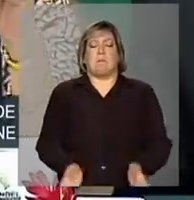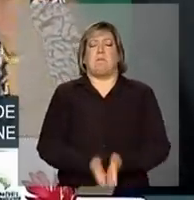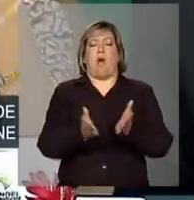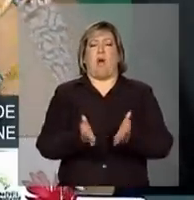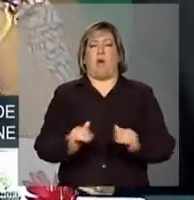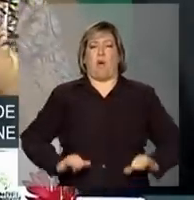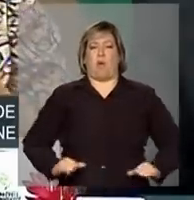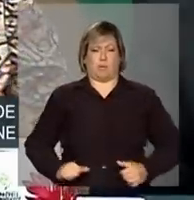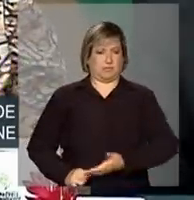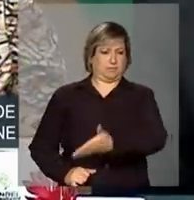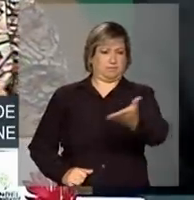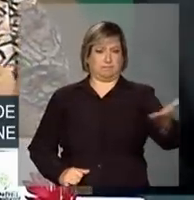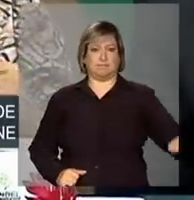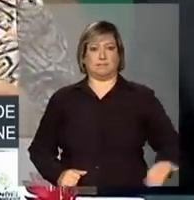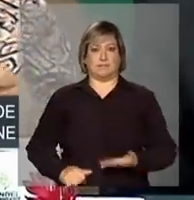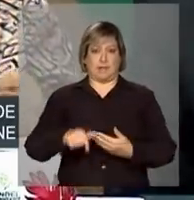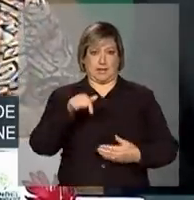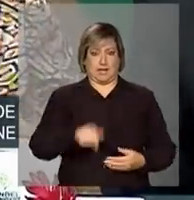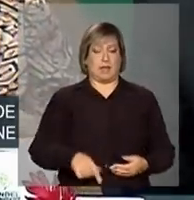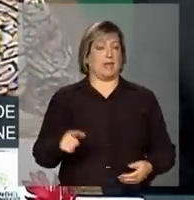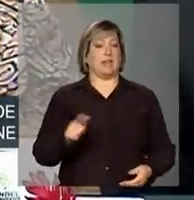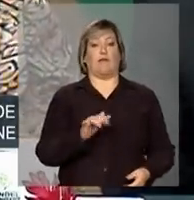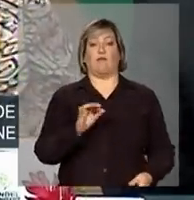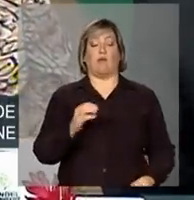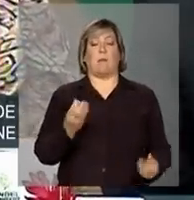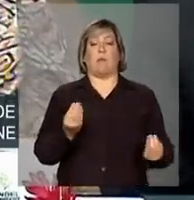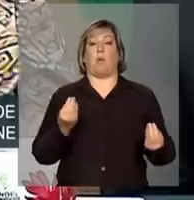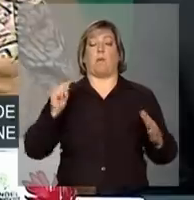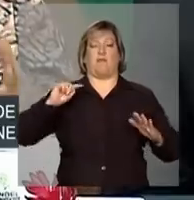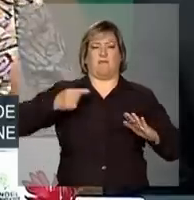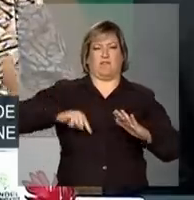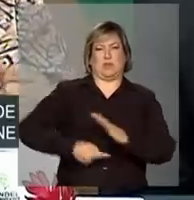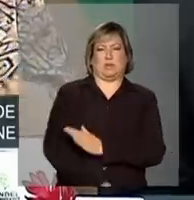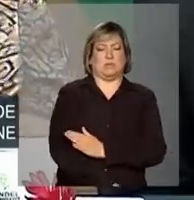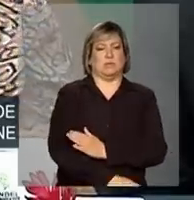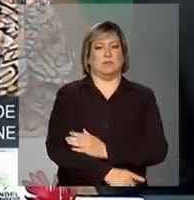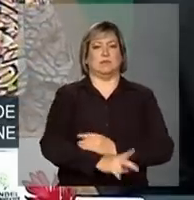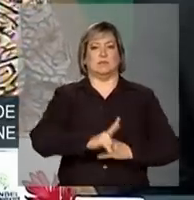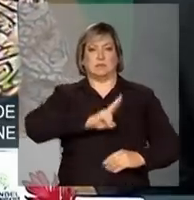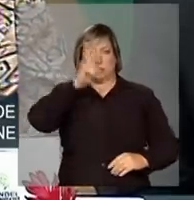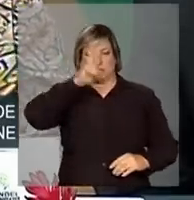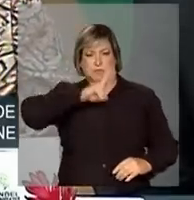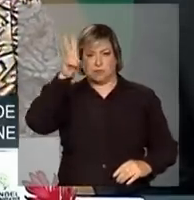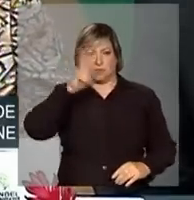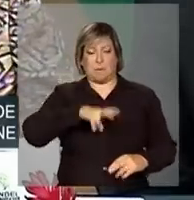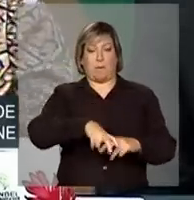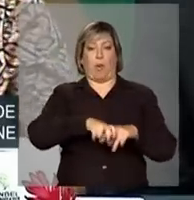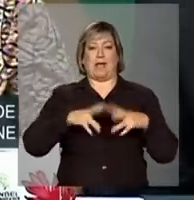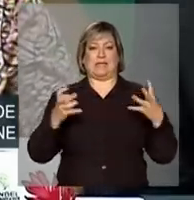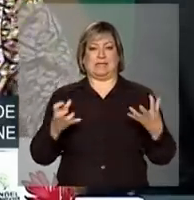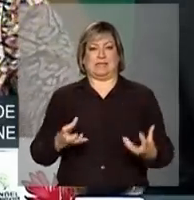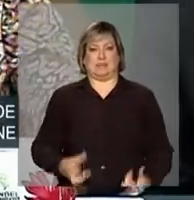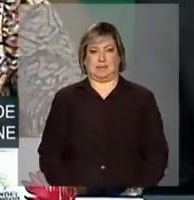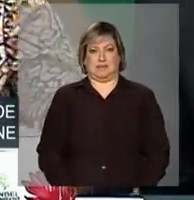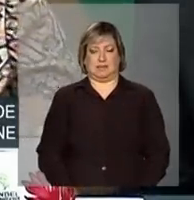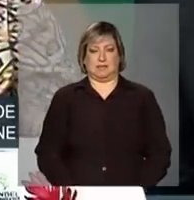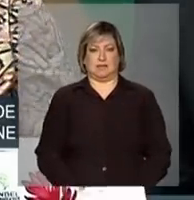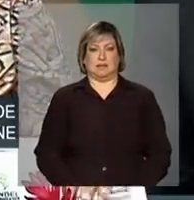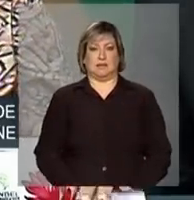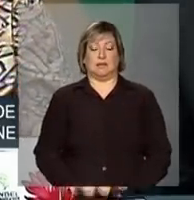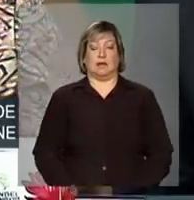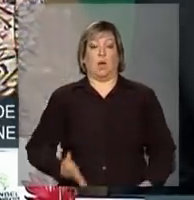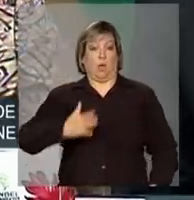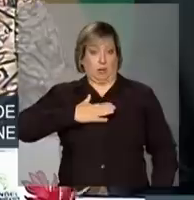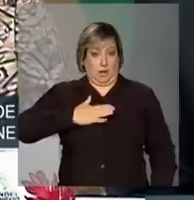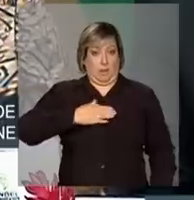não foi tão acentuada perversamente pela estiagem. Os meus